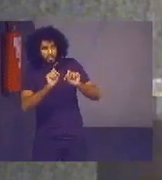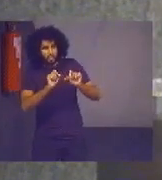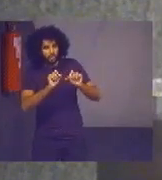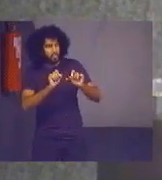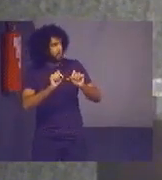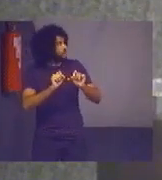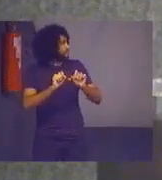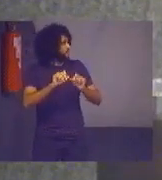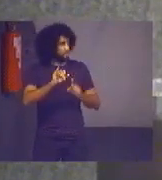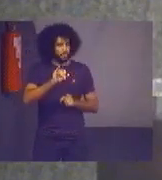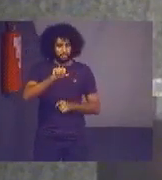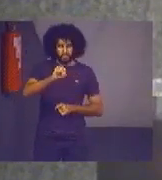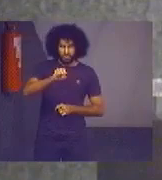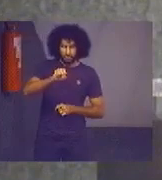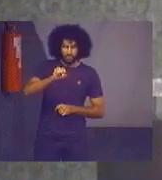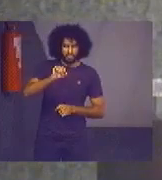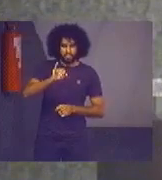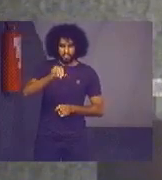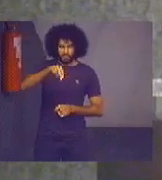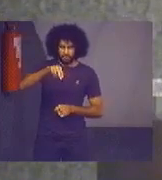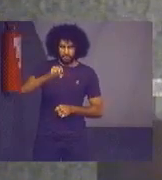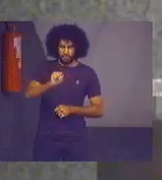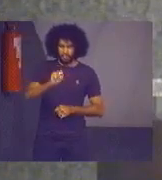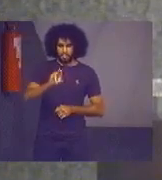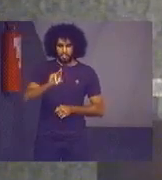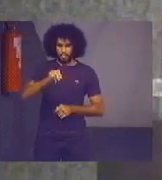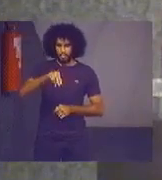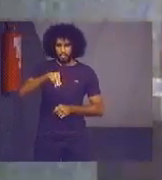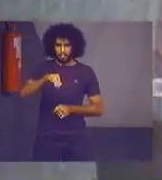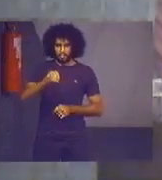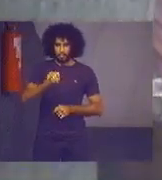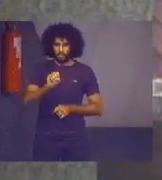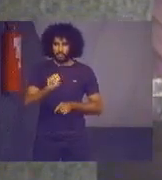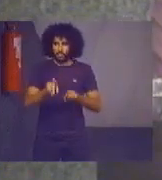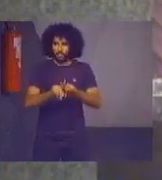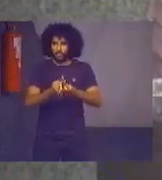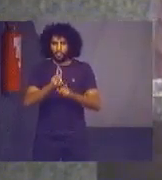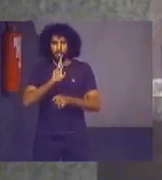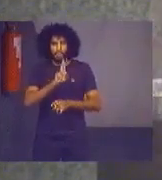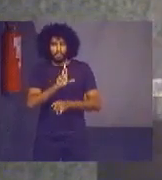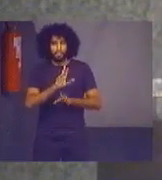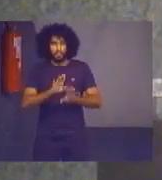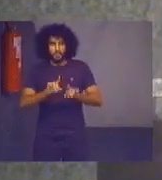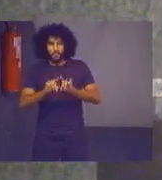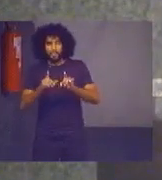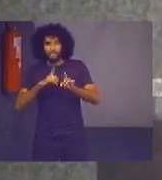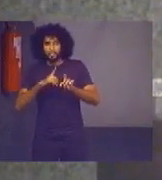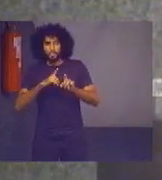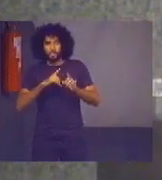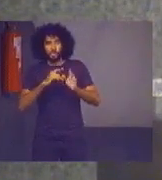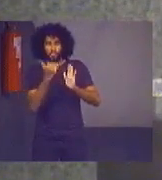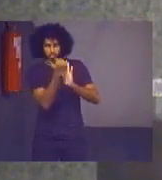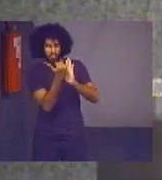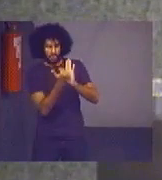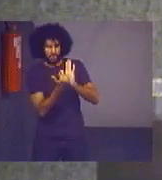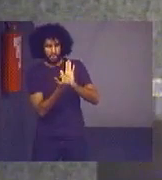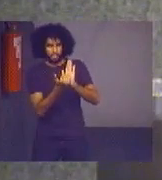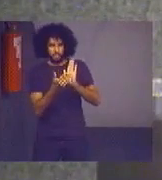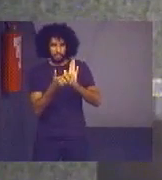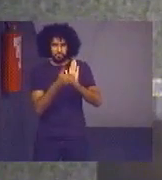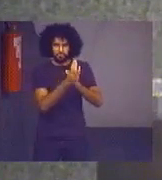em si e os resultados. Mas quando há uma agenda transversal, existem alguns pontos cegos